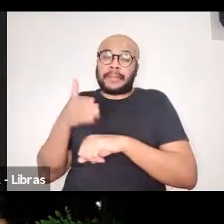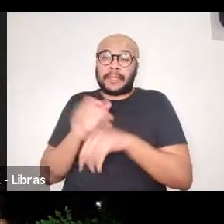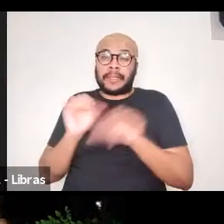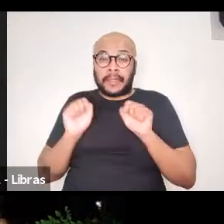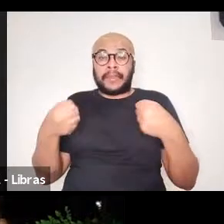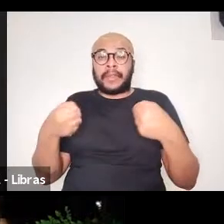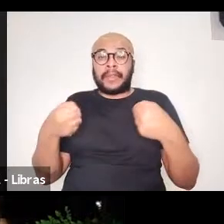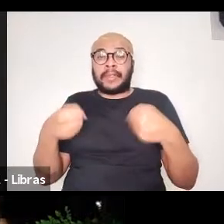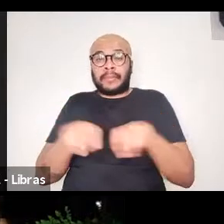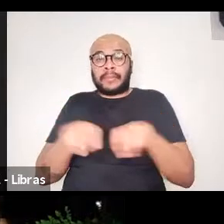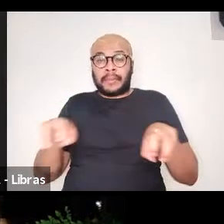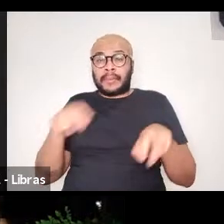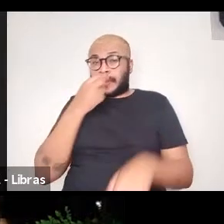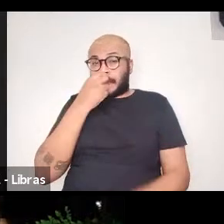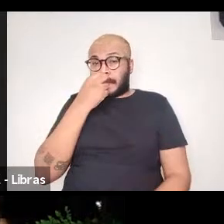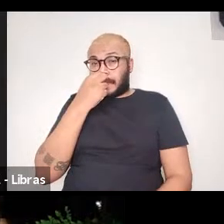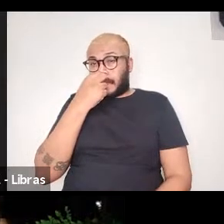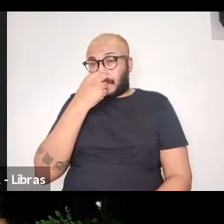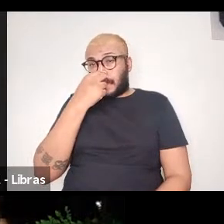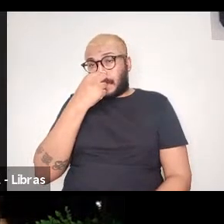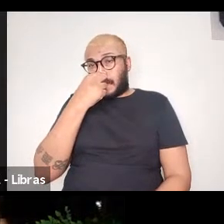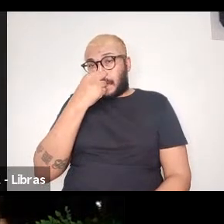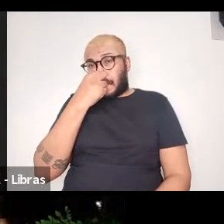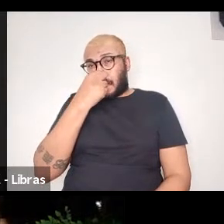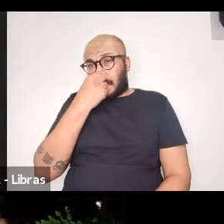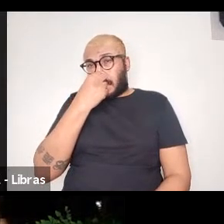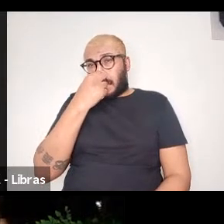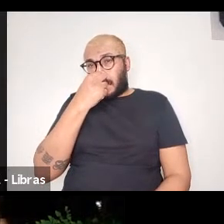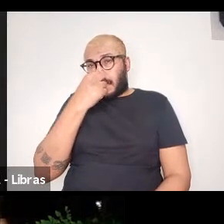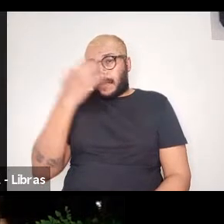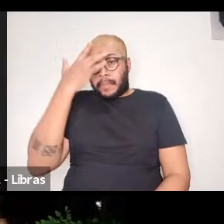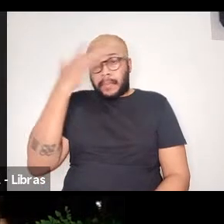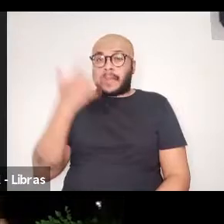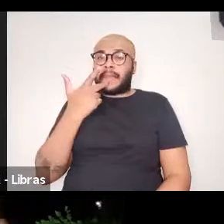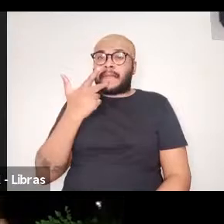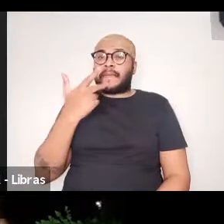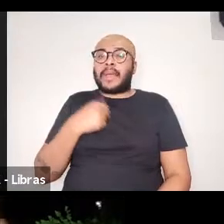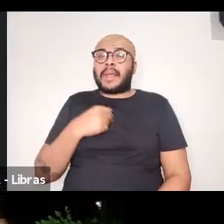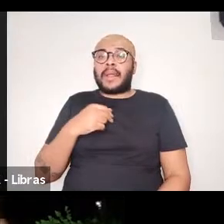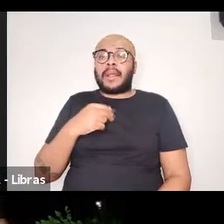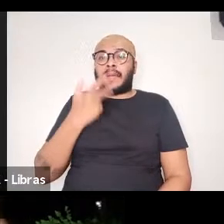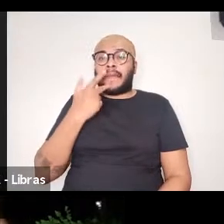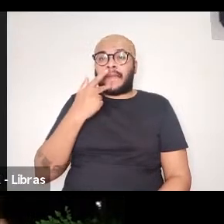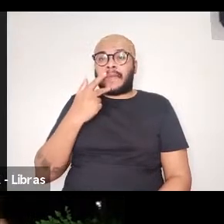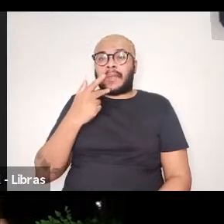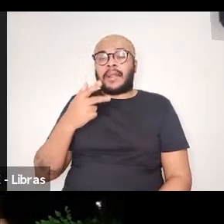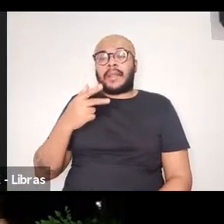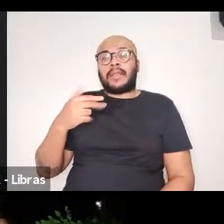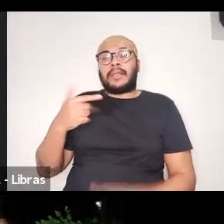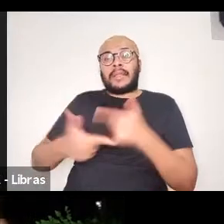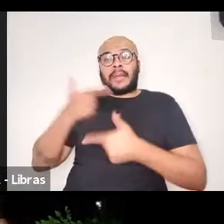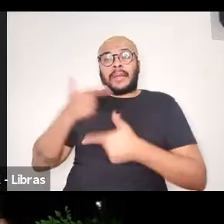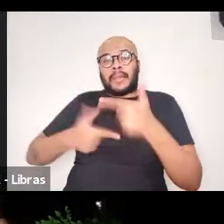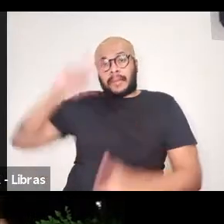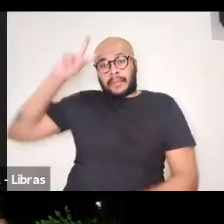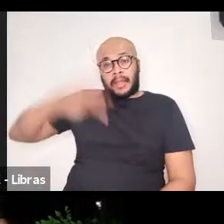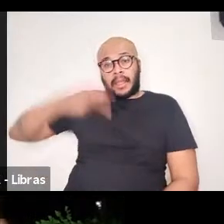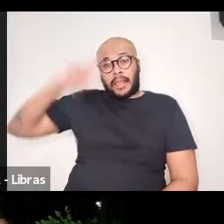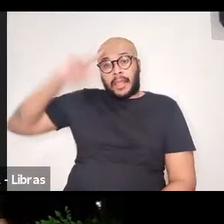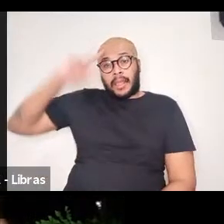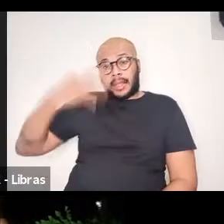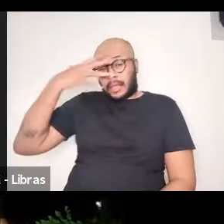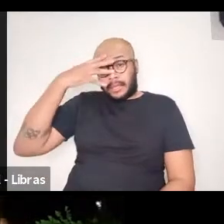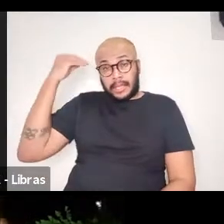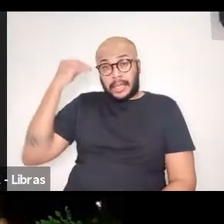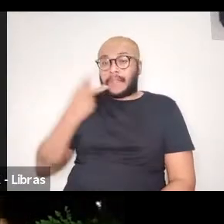em que o examinador fala mais do seu próprio trabalho do que o trabalho que está sendo examinado. Disso que eu estou falando,